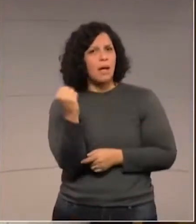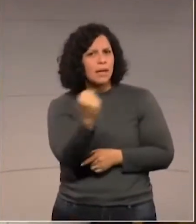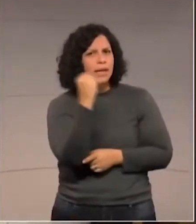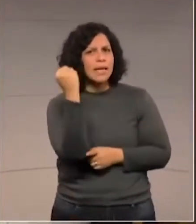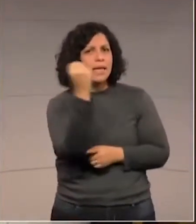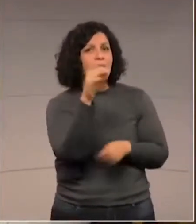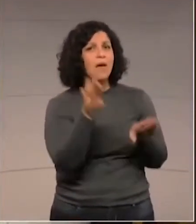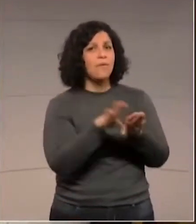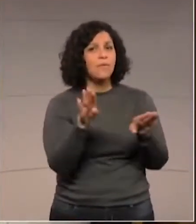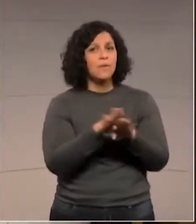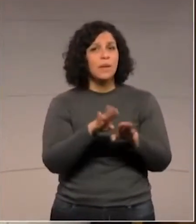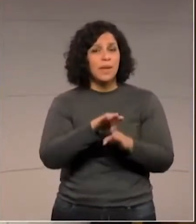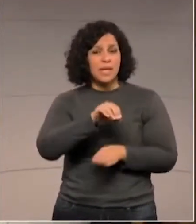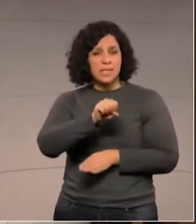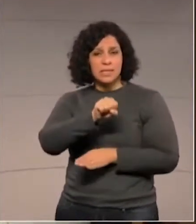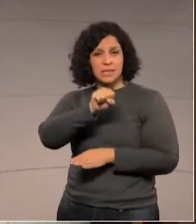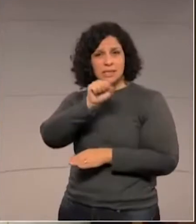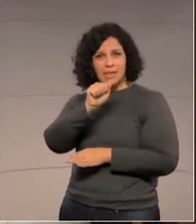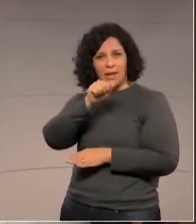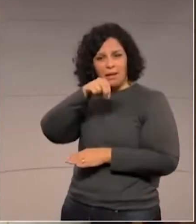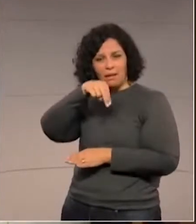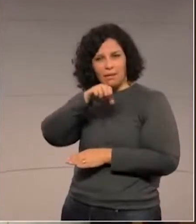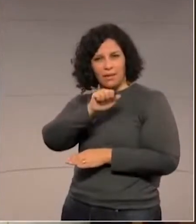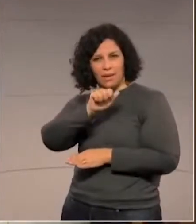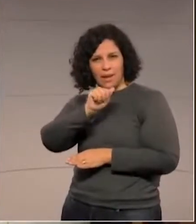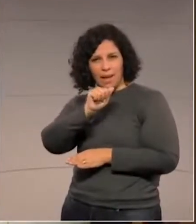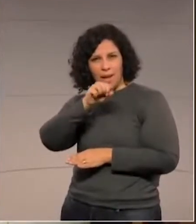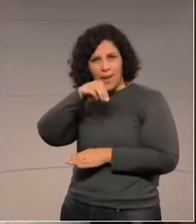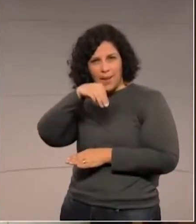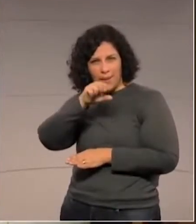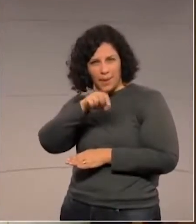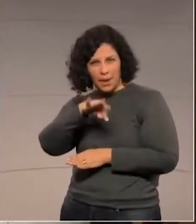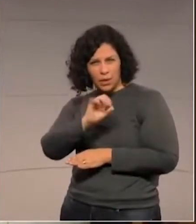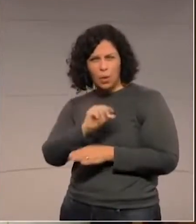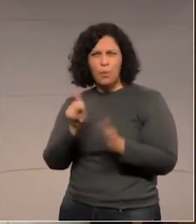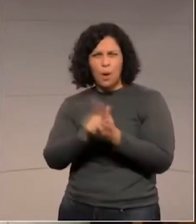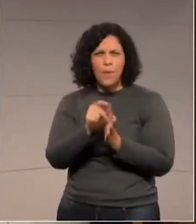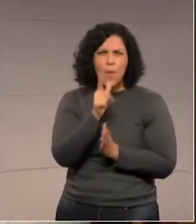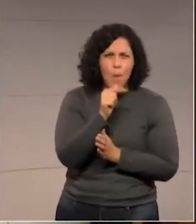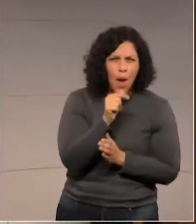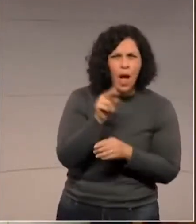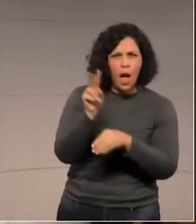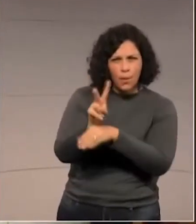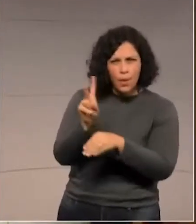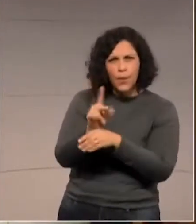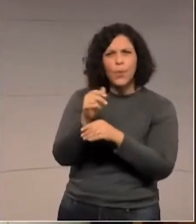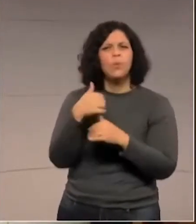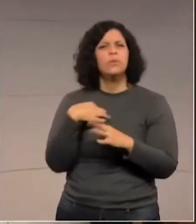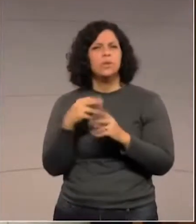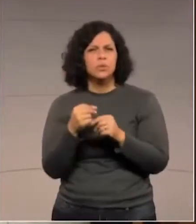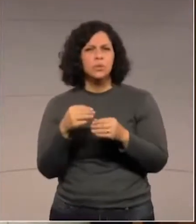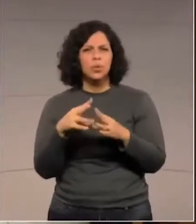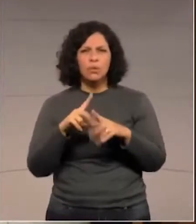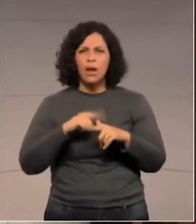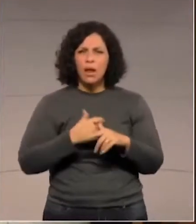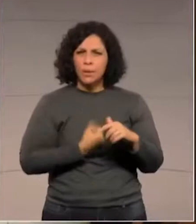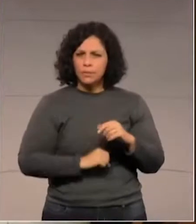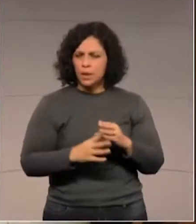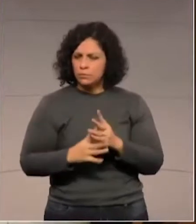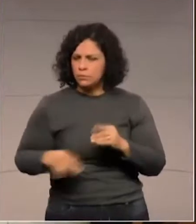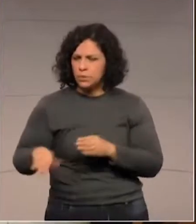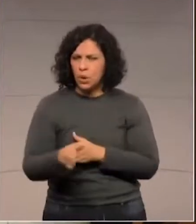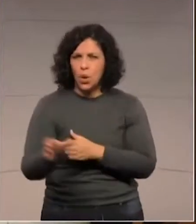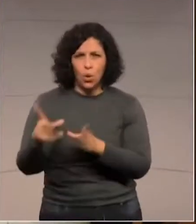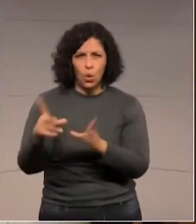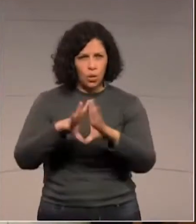também de saneamento da ilha. Eu sei que o governo do Estado também está preocupado com isso, mas aqui, como presidente da Comissão de Meio Ambiente,